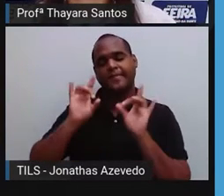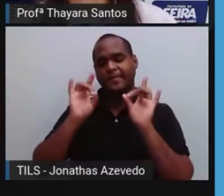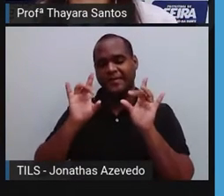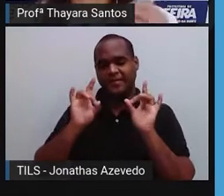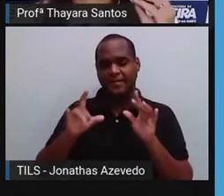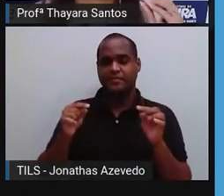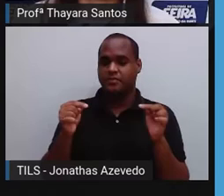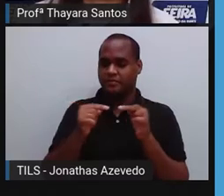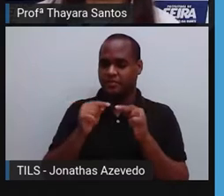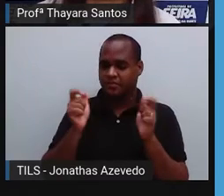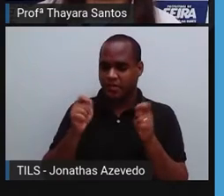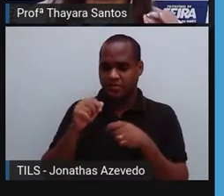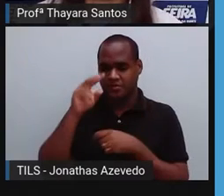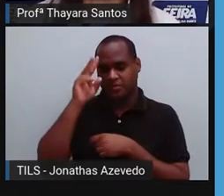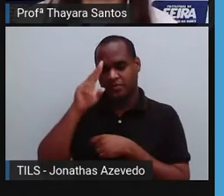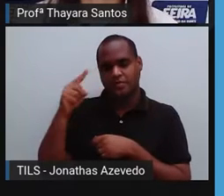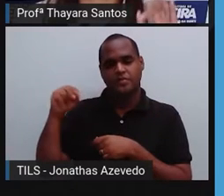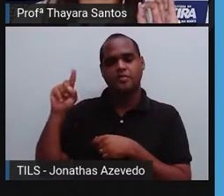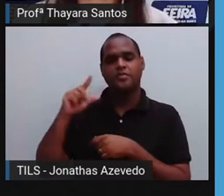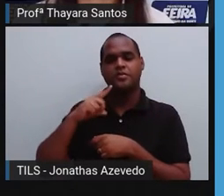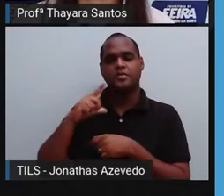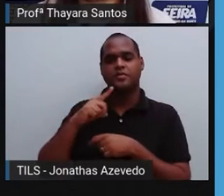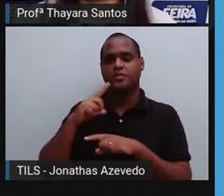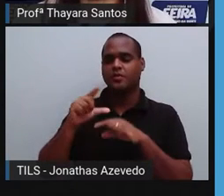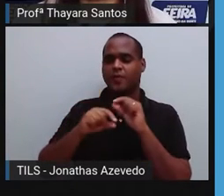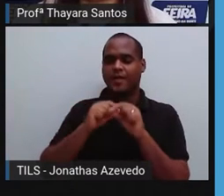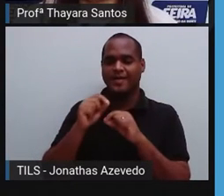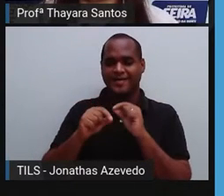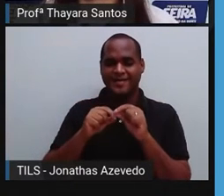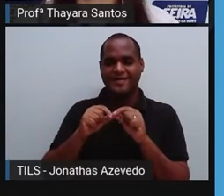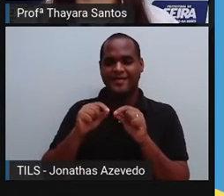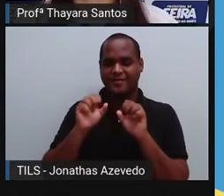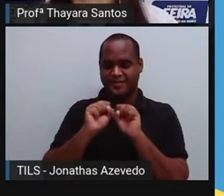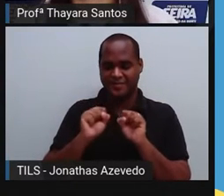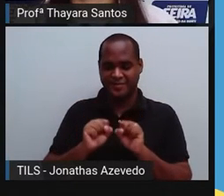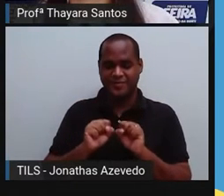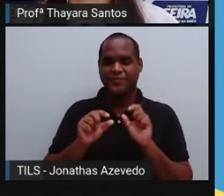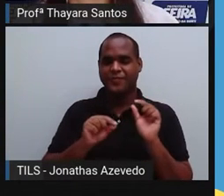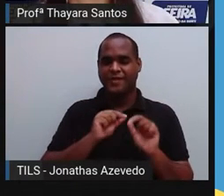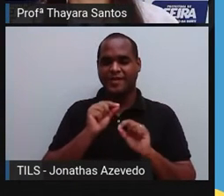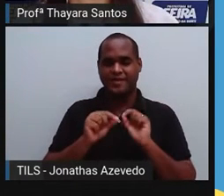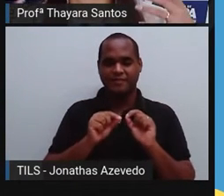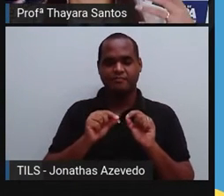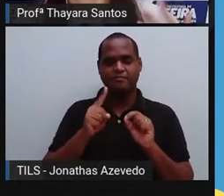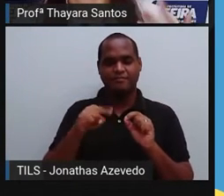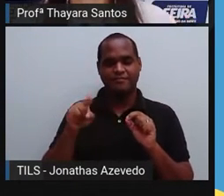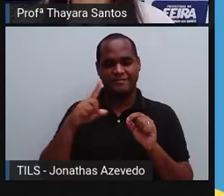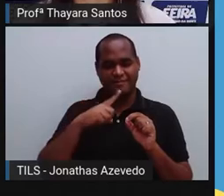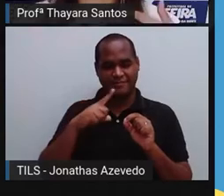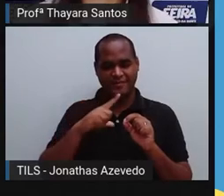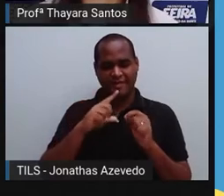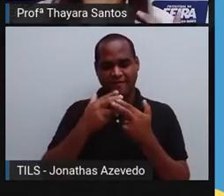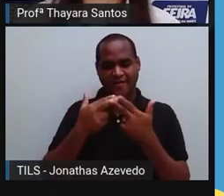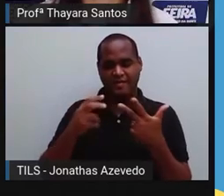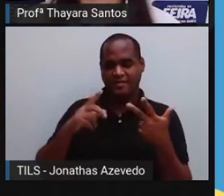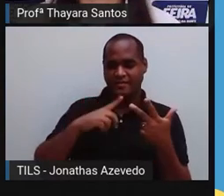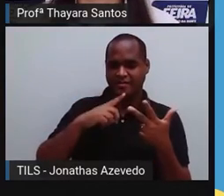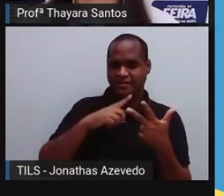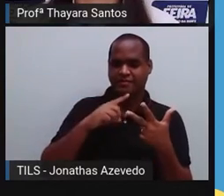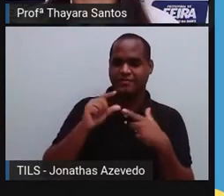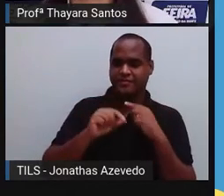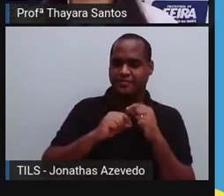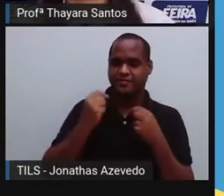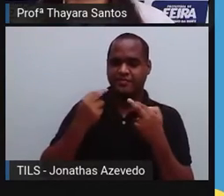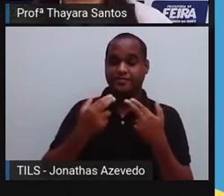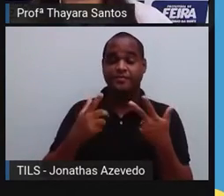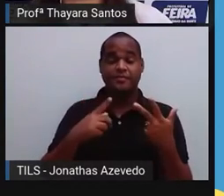vai relembrar o que é um sistema. A gente já viu há muitas aulas atrás que